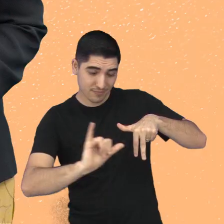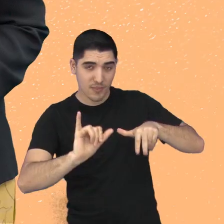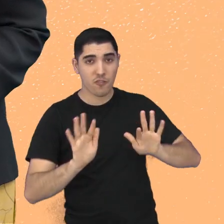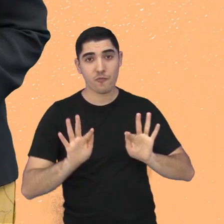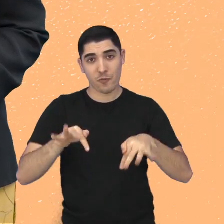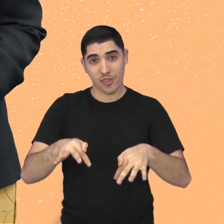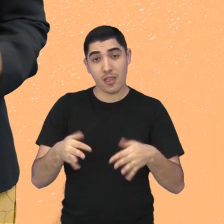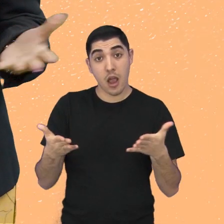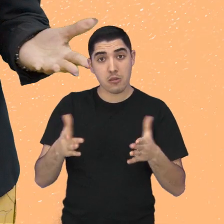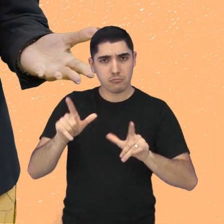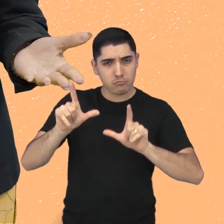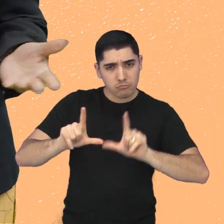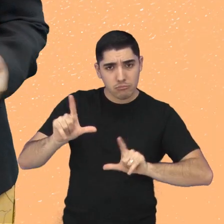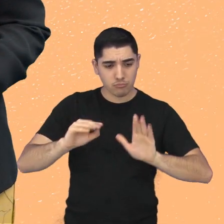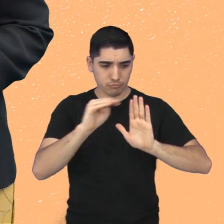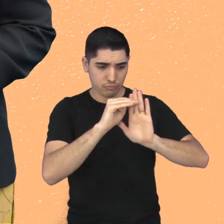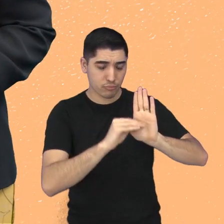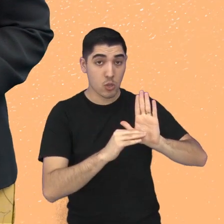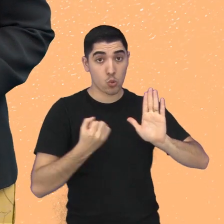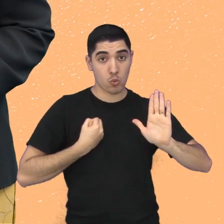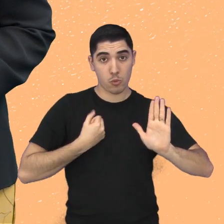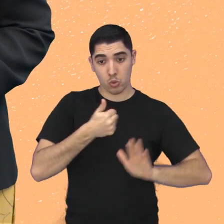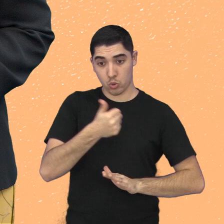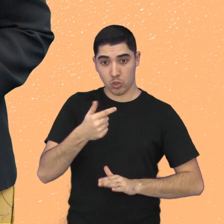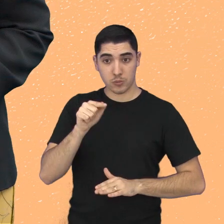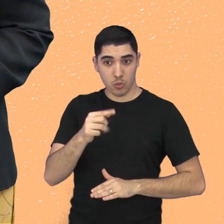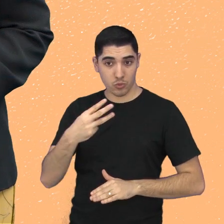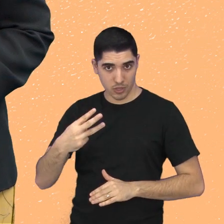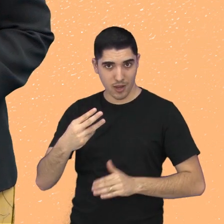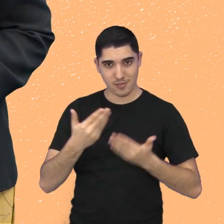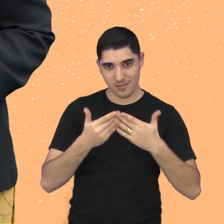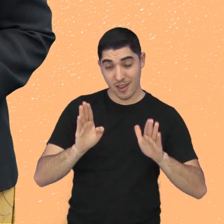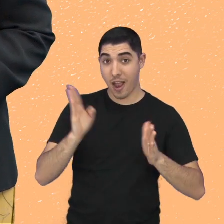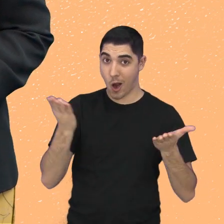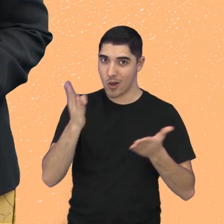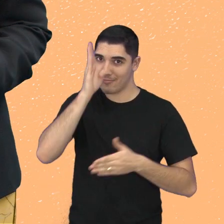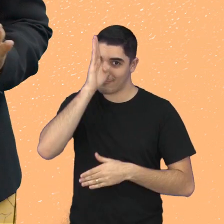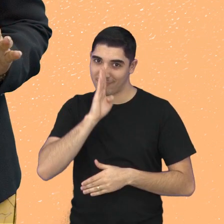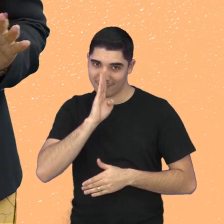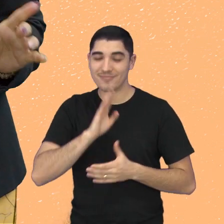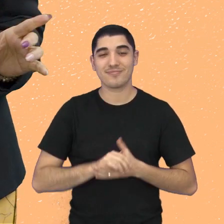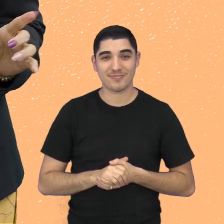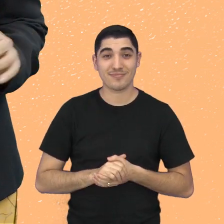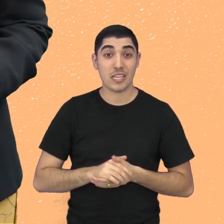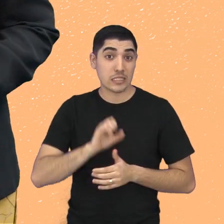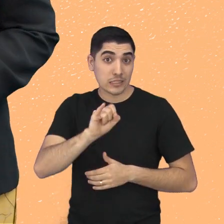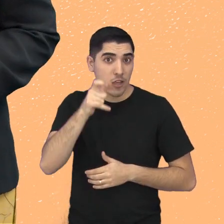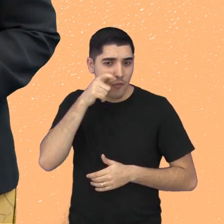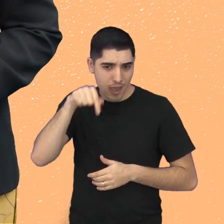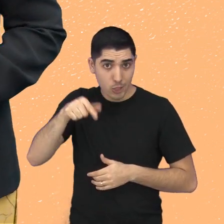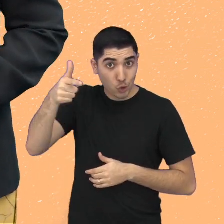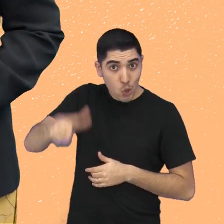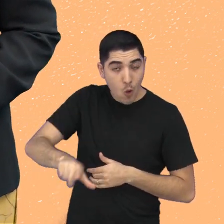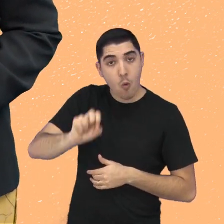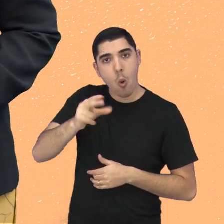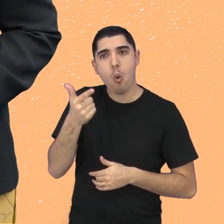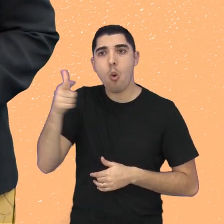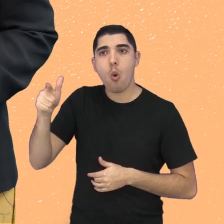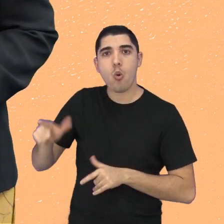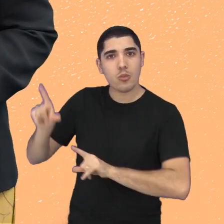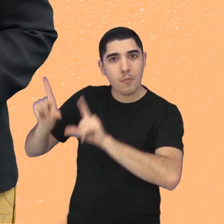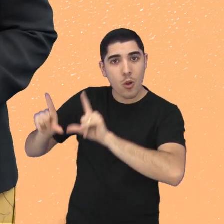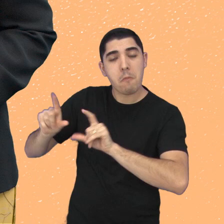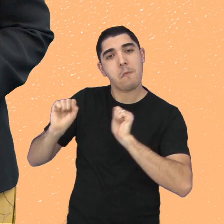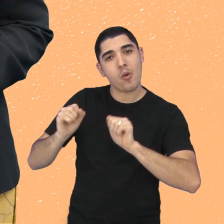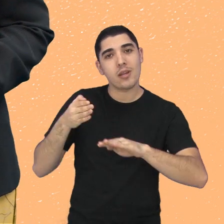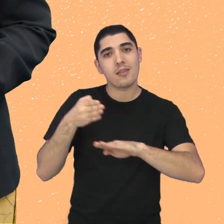né? O Com a Palavra fica por aqui. Acompanhe a programação da TV Câmara pelo canal 12.3, agora em canal aberto.